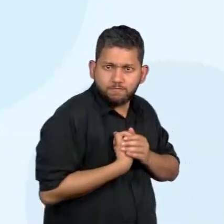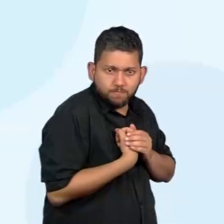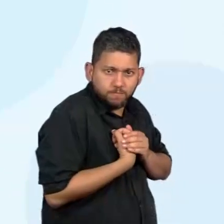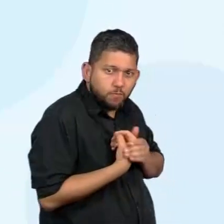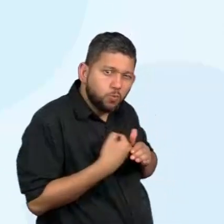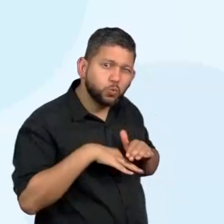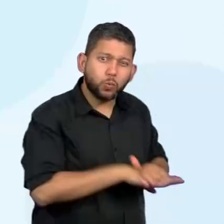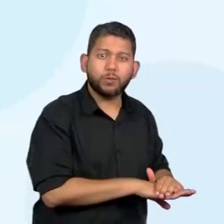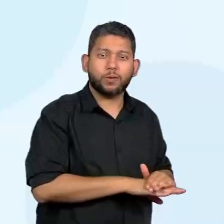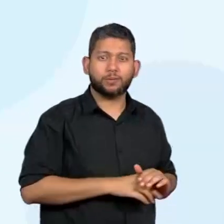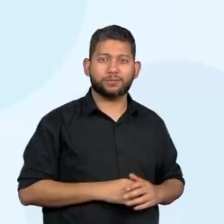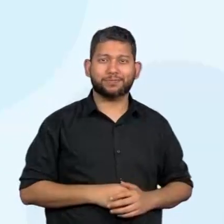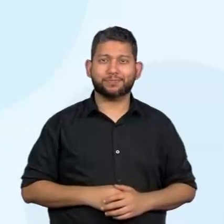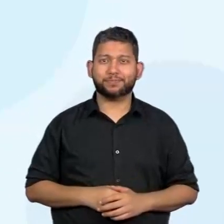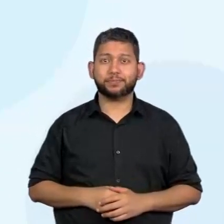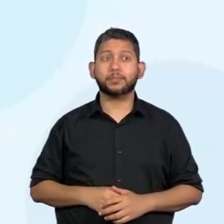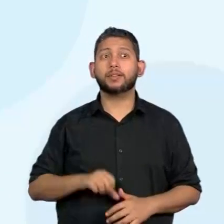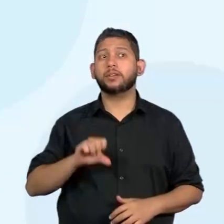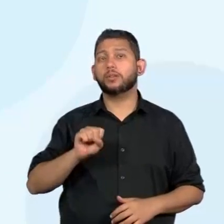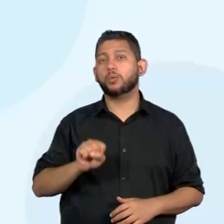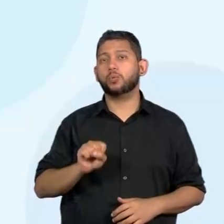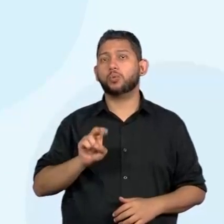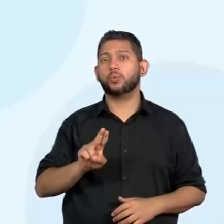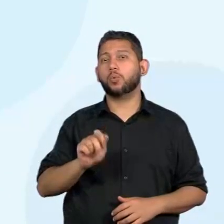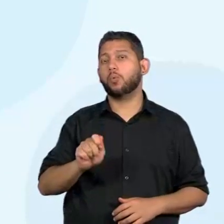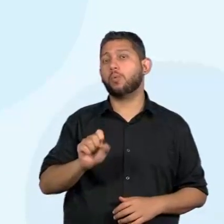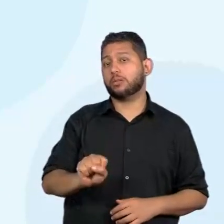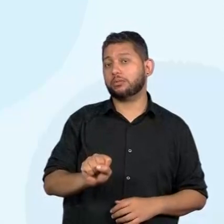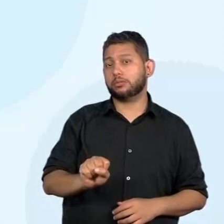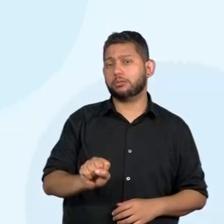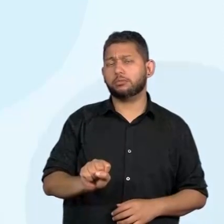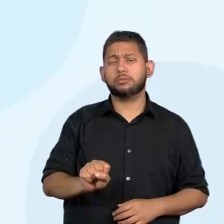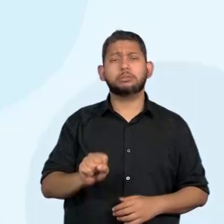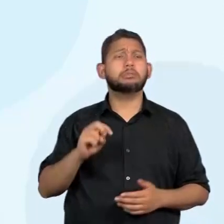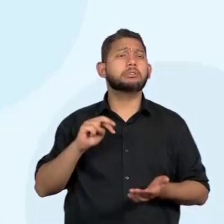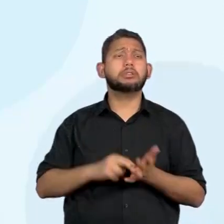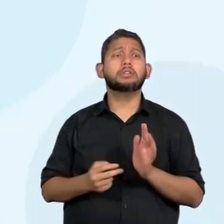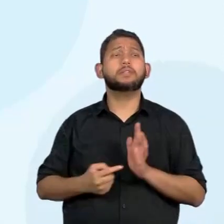A palavra sua refere-se a quem?